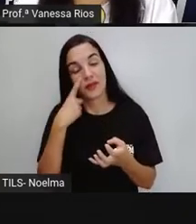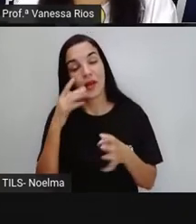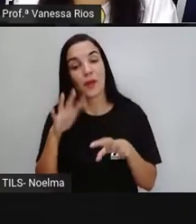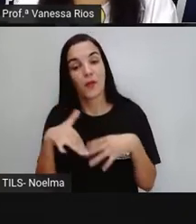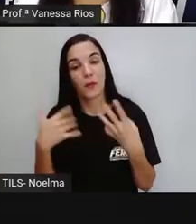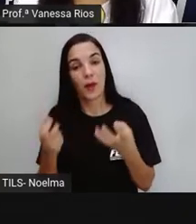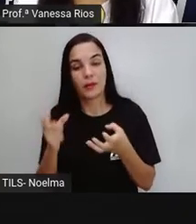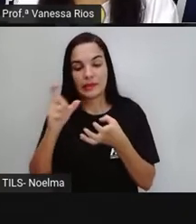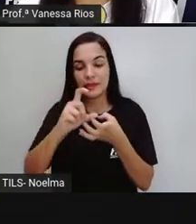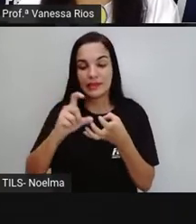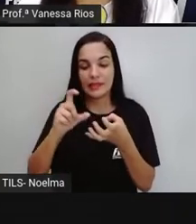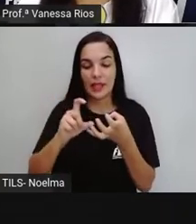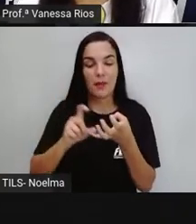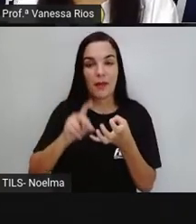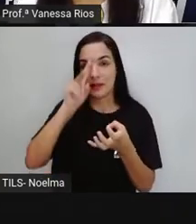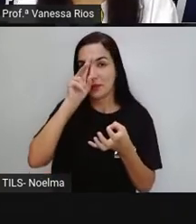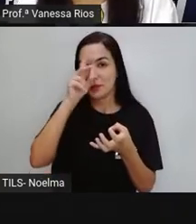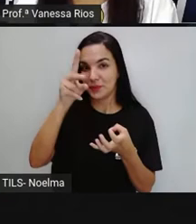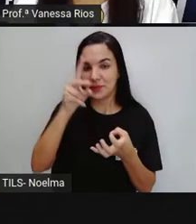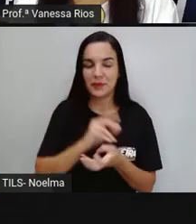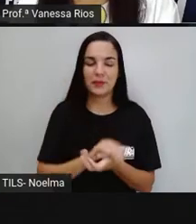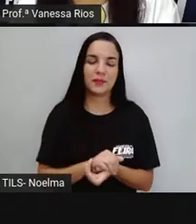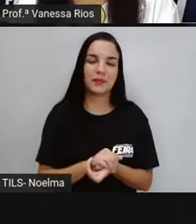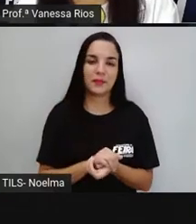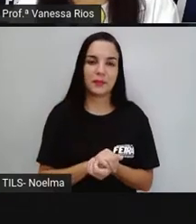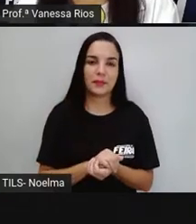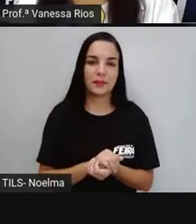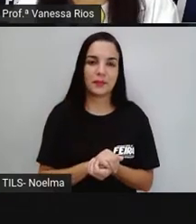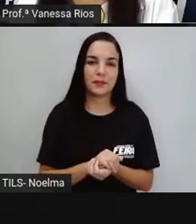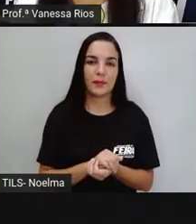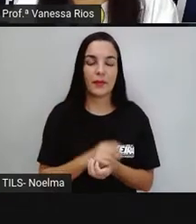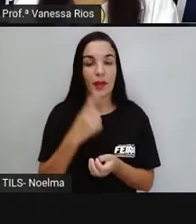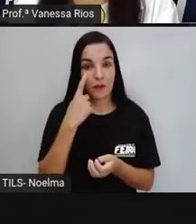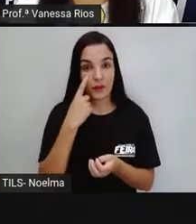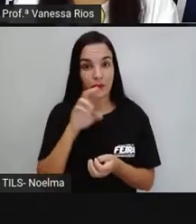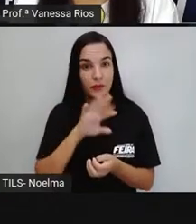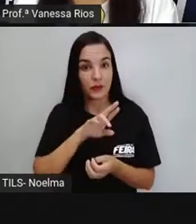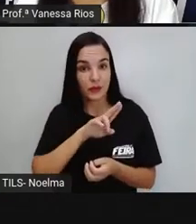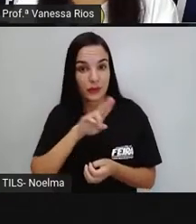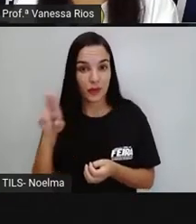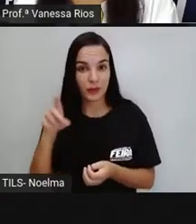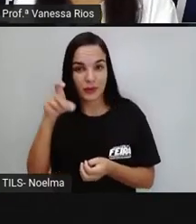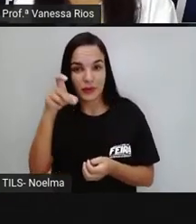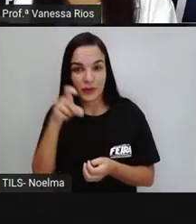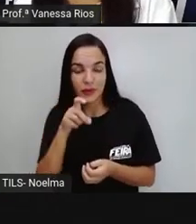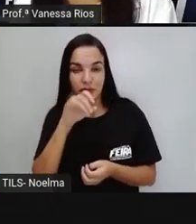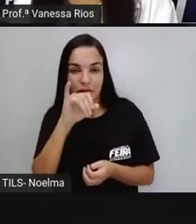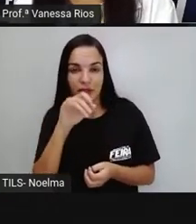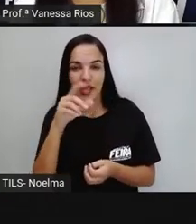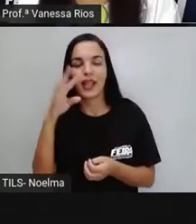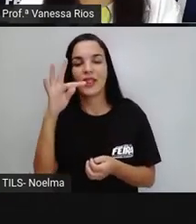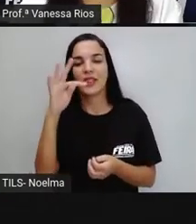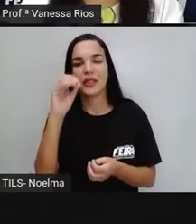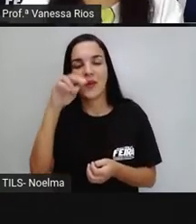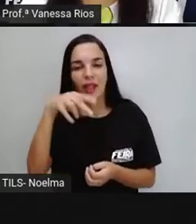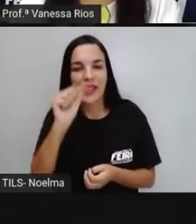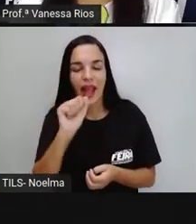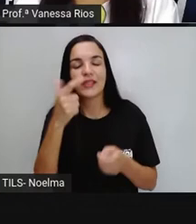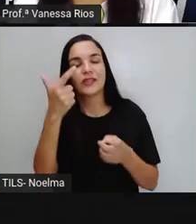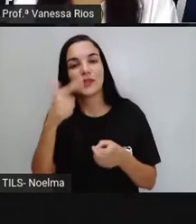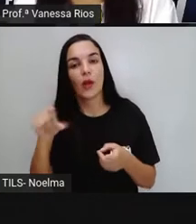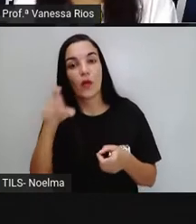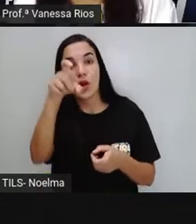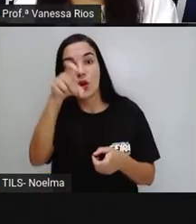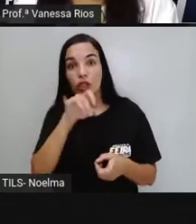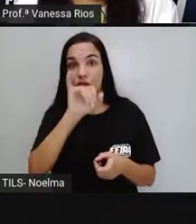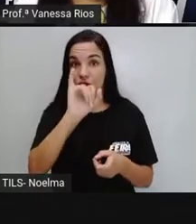Então olhem só. Pa-ro. Aí de novo, né? Quis-to-na. Então a gente observa o